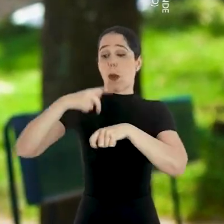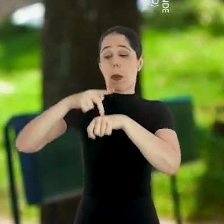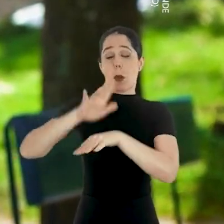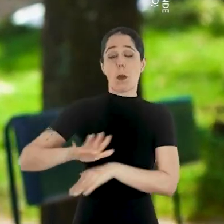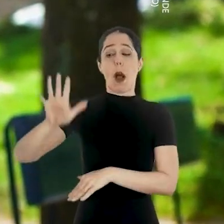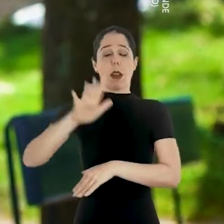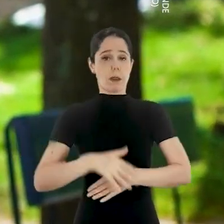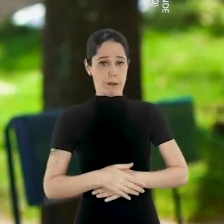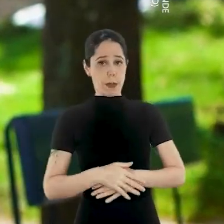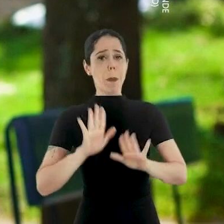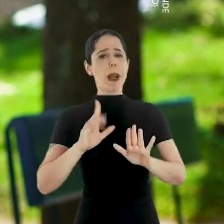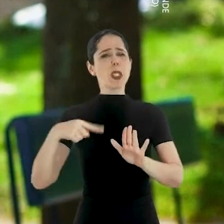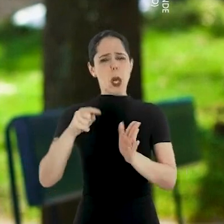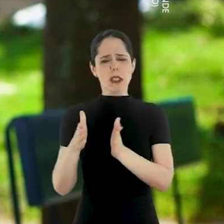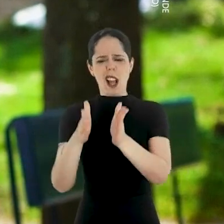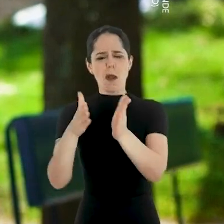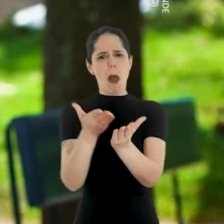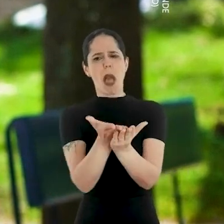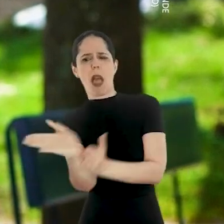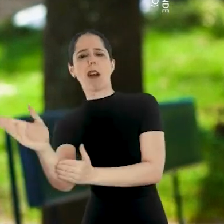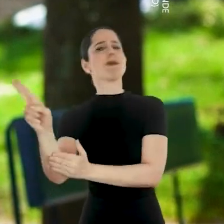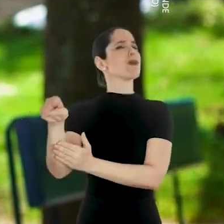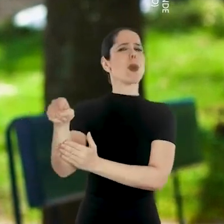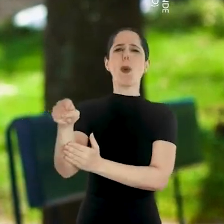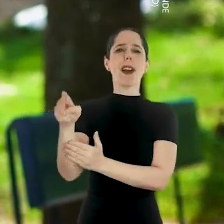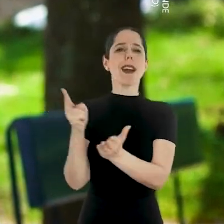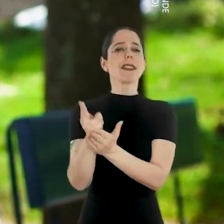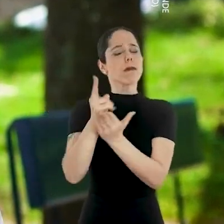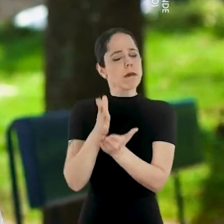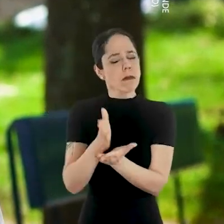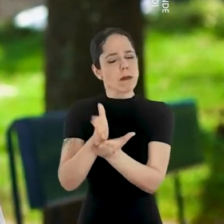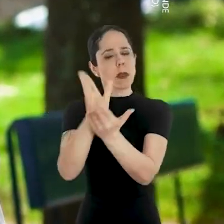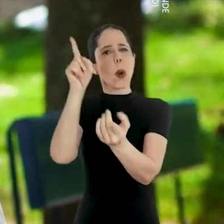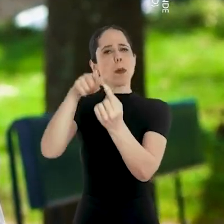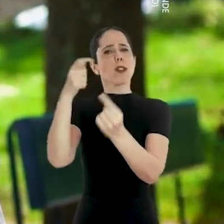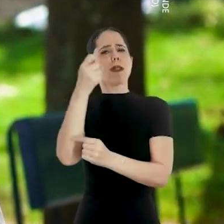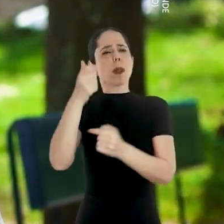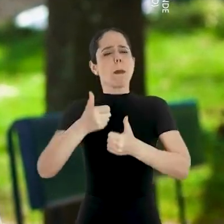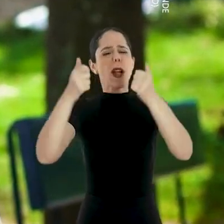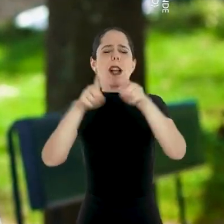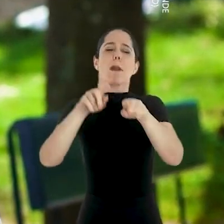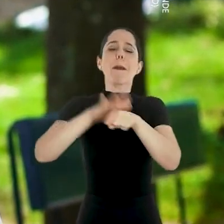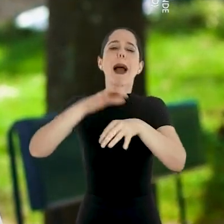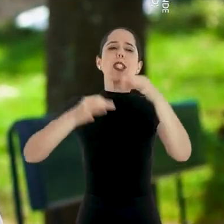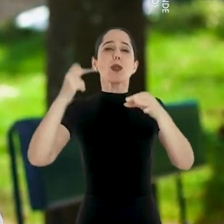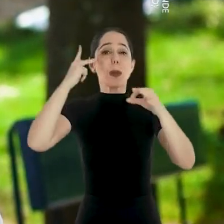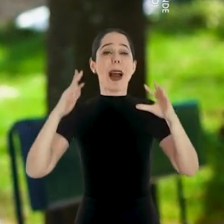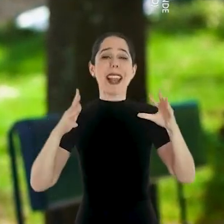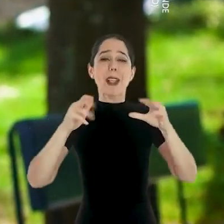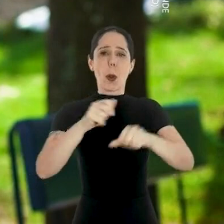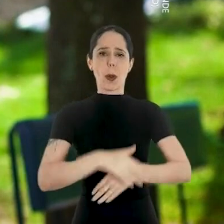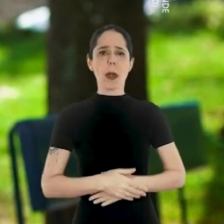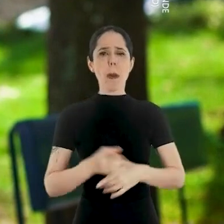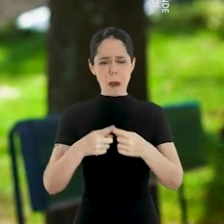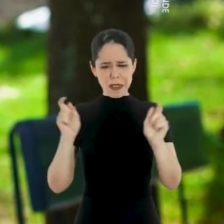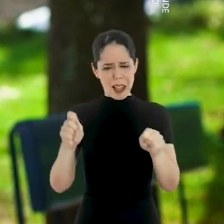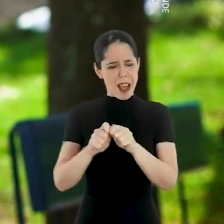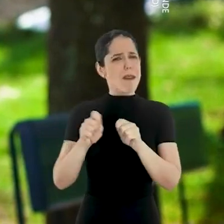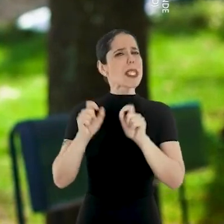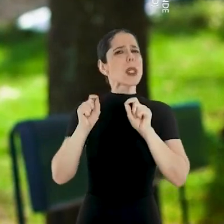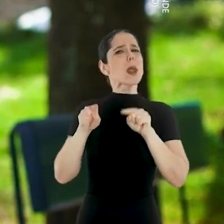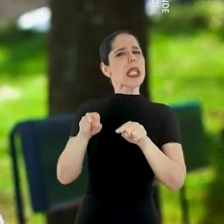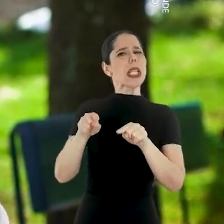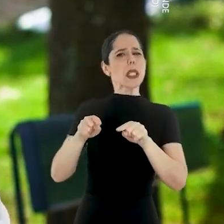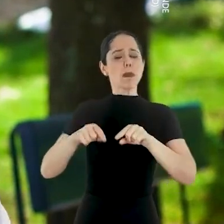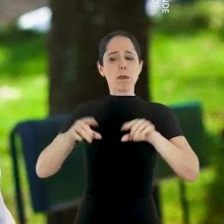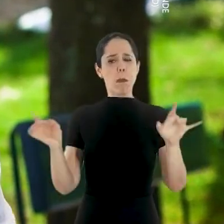não desviou do rumo, buscando sempre um Rio Grande melhor, mais justo para todos. Mas isso não se faz num passe de